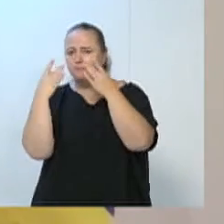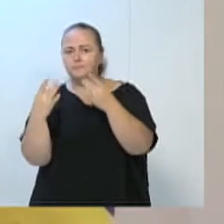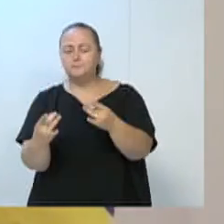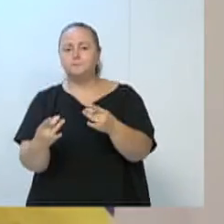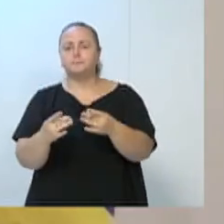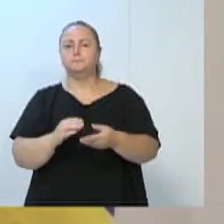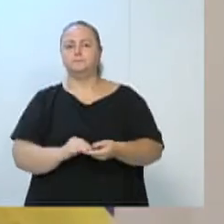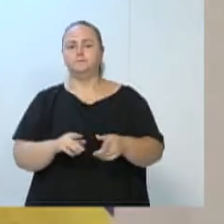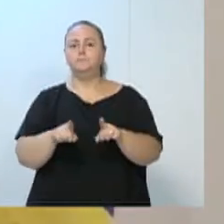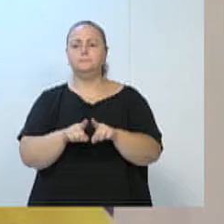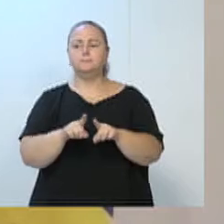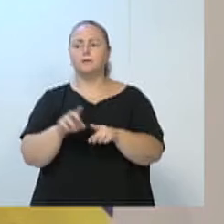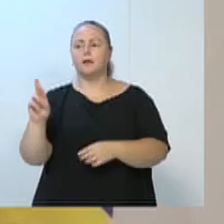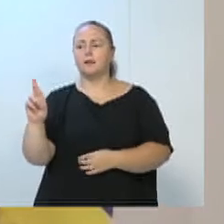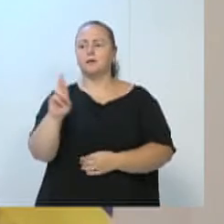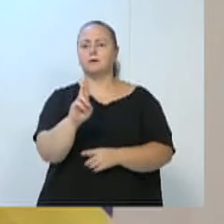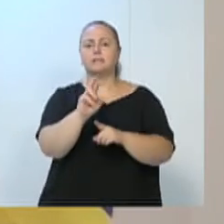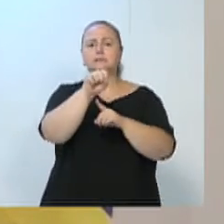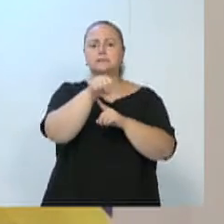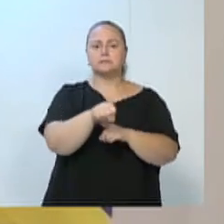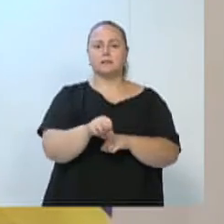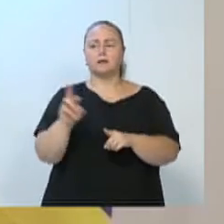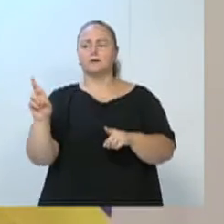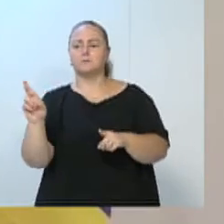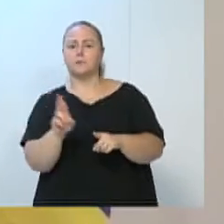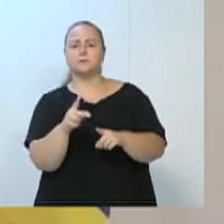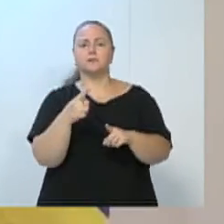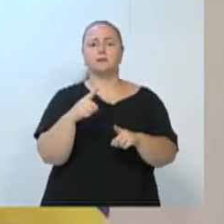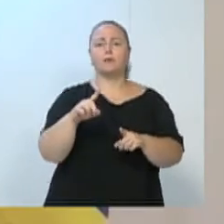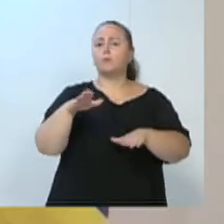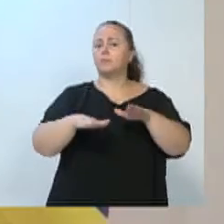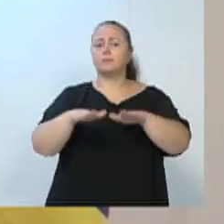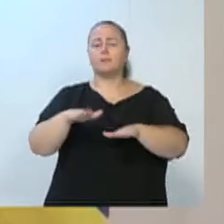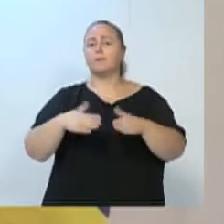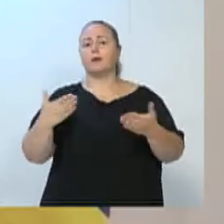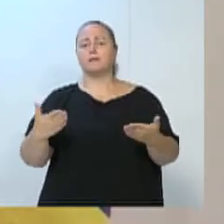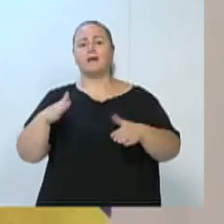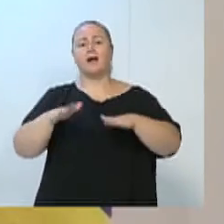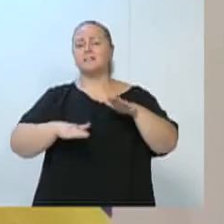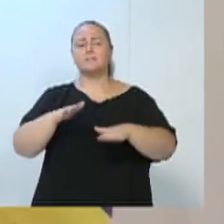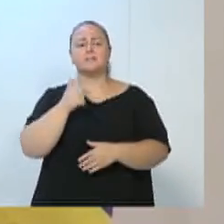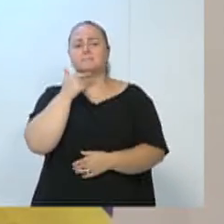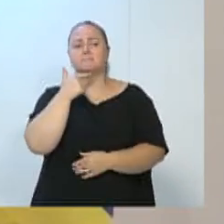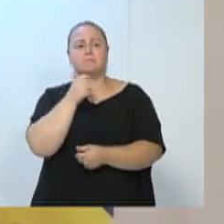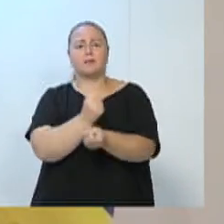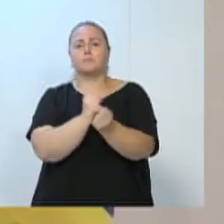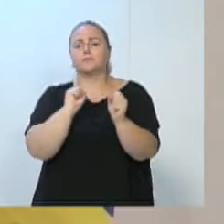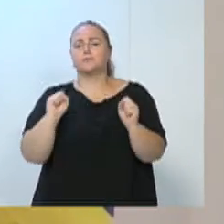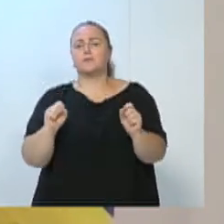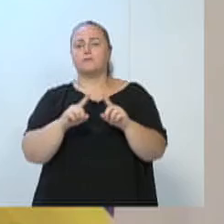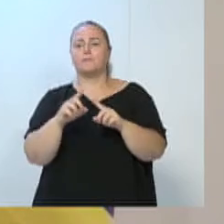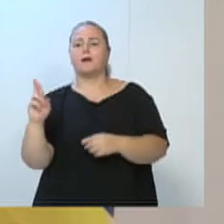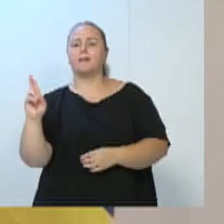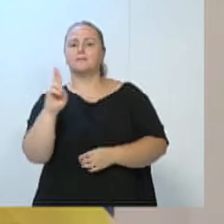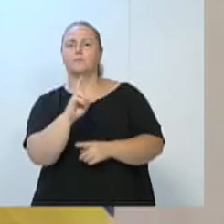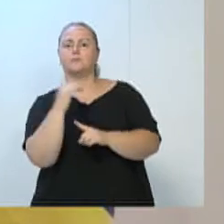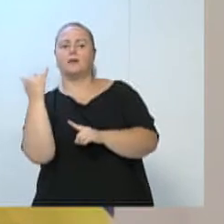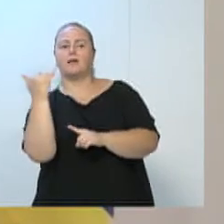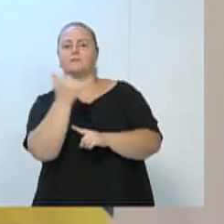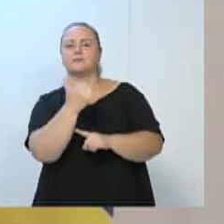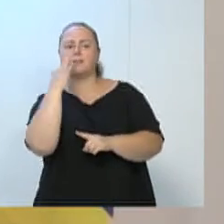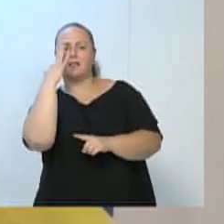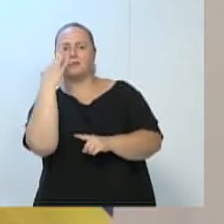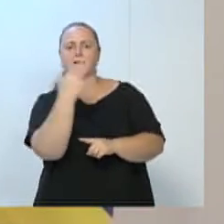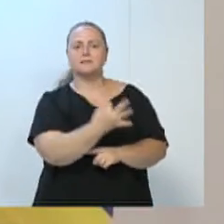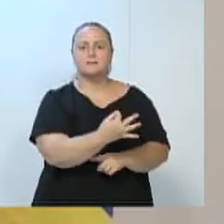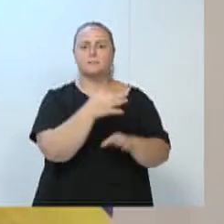sim, quando é possível fazer, e diga não, quando não é possível fazer, porque tem coisas também que eles não conseguem fazer. Mas dar a devida atenção ao